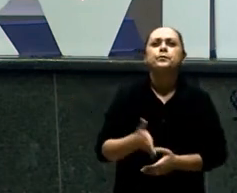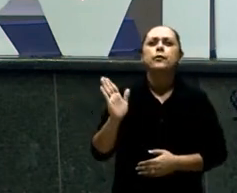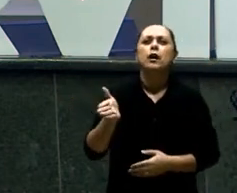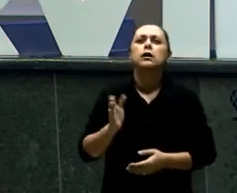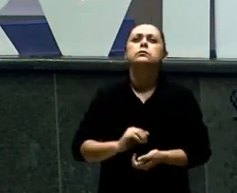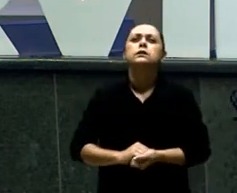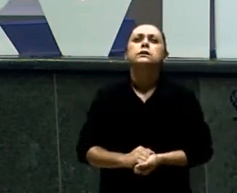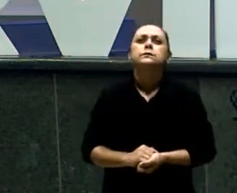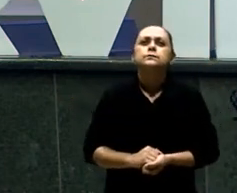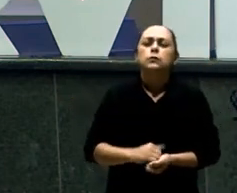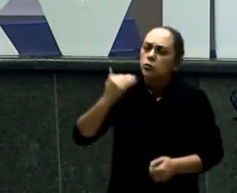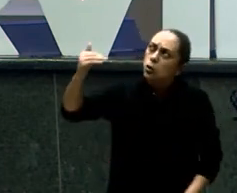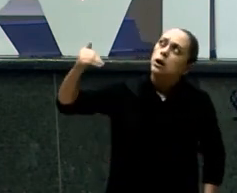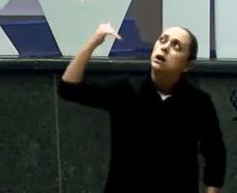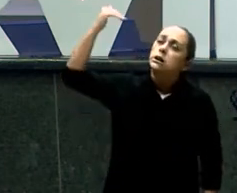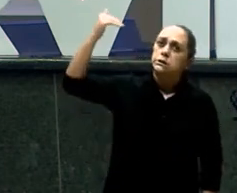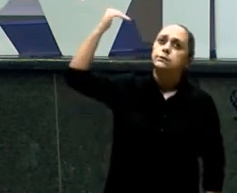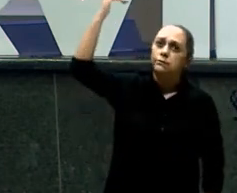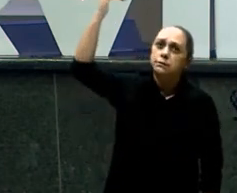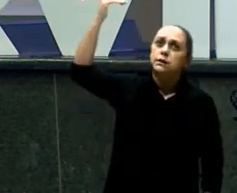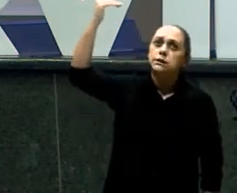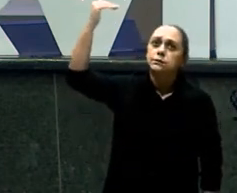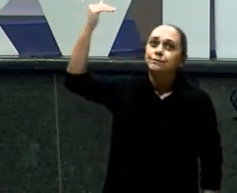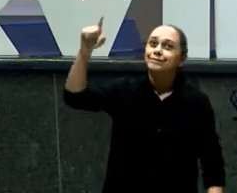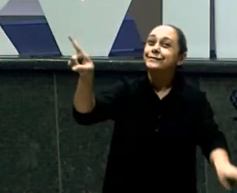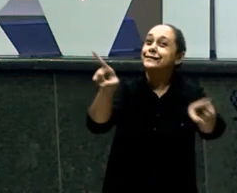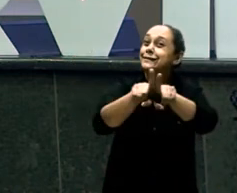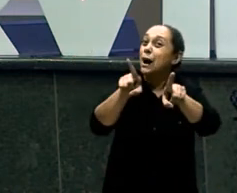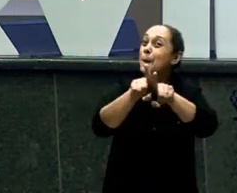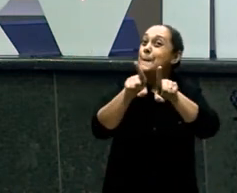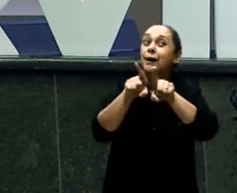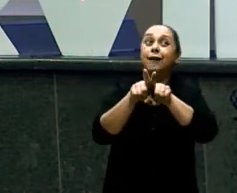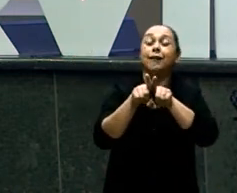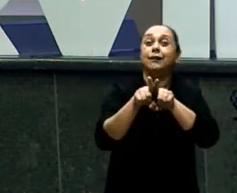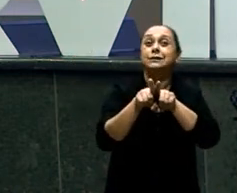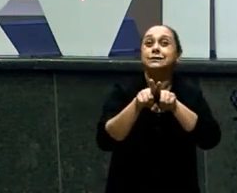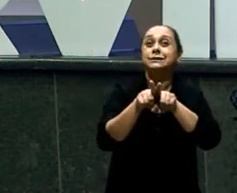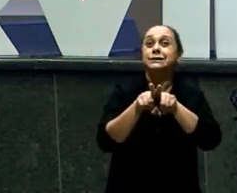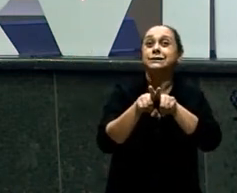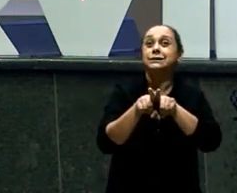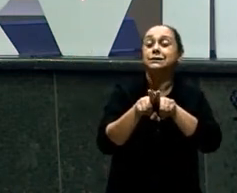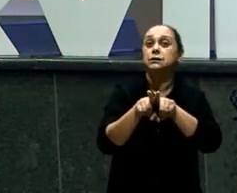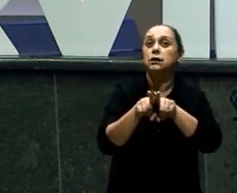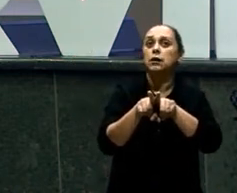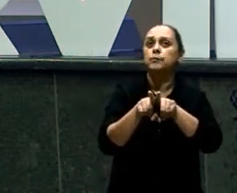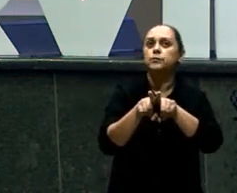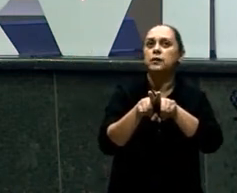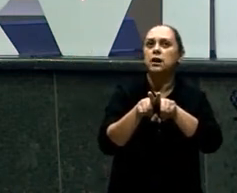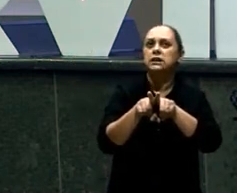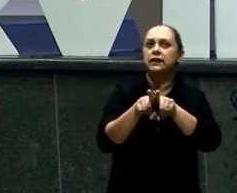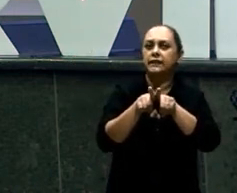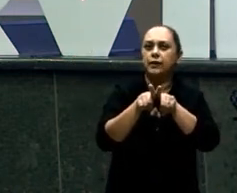O crescimento O crescimento Ele também tem Um momento Do conflito Extrapessoal